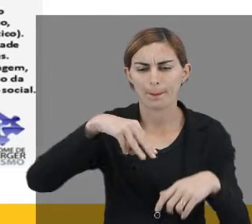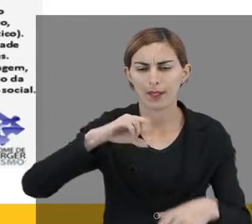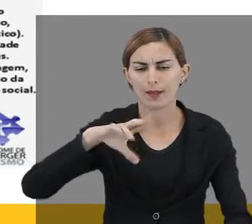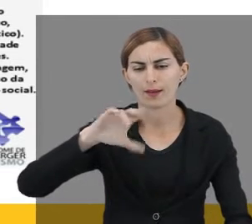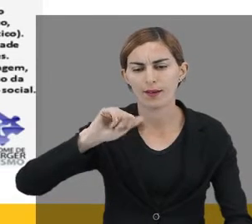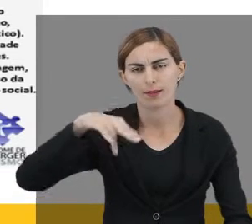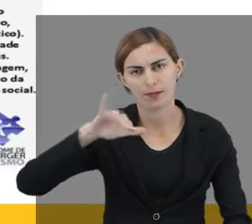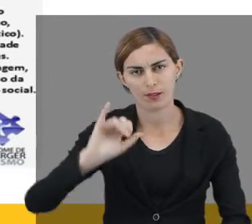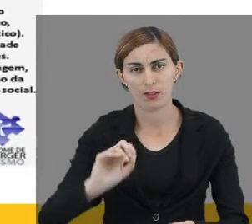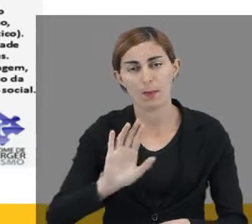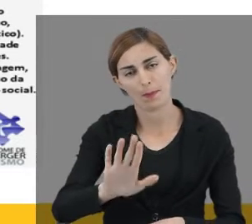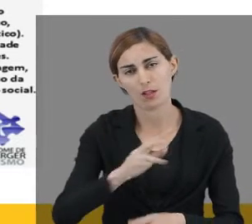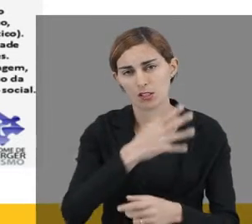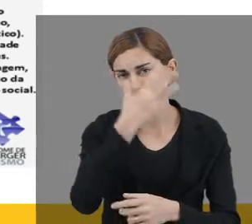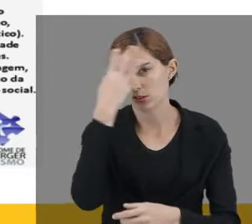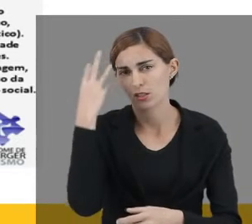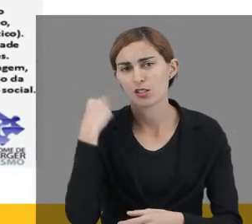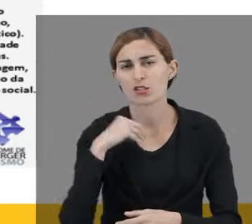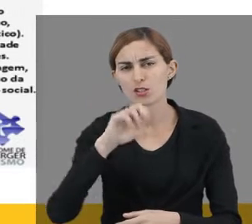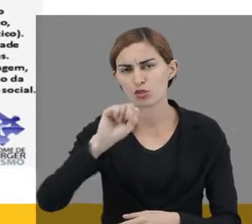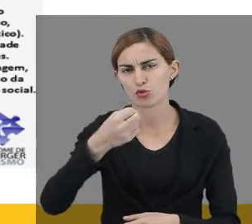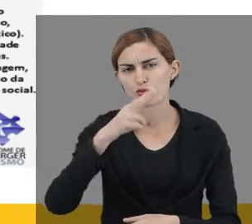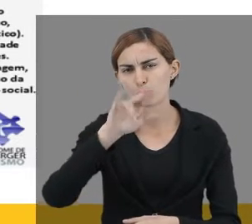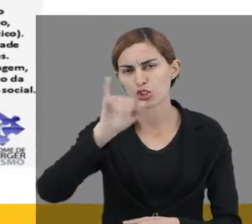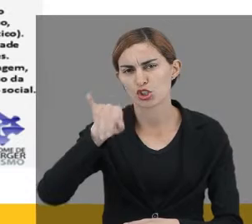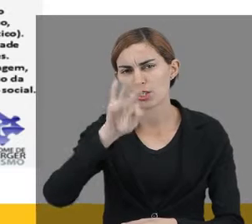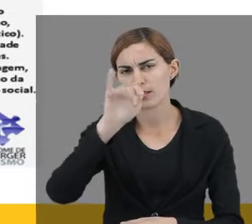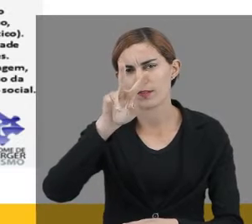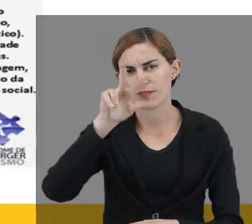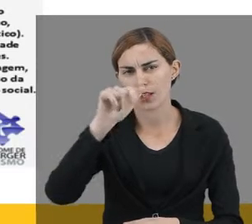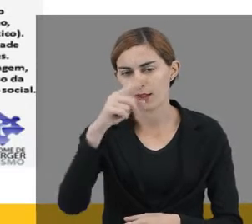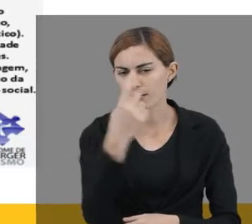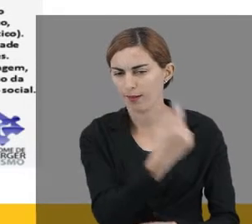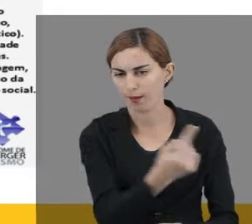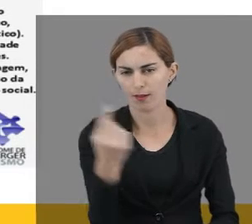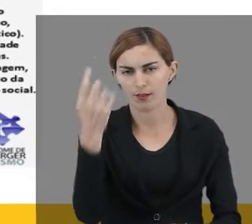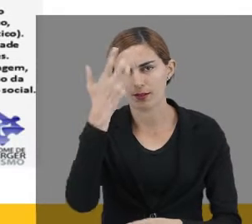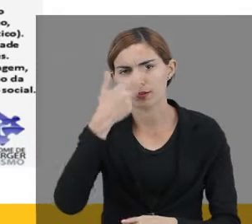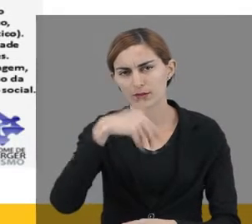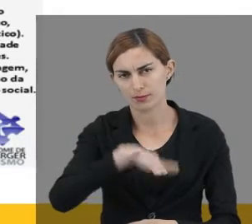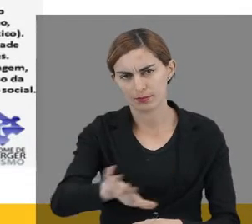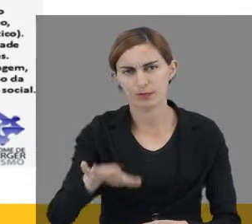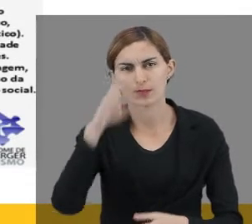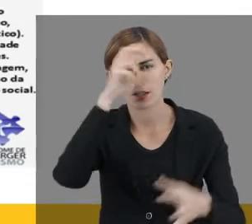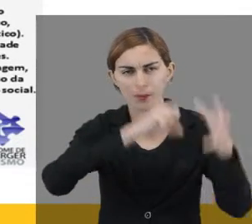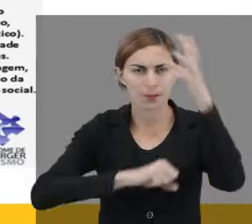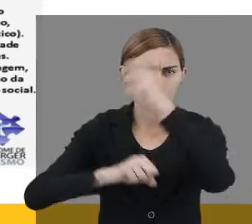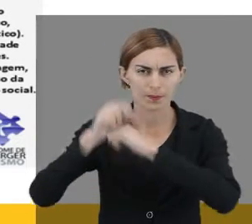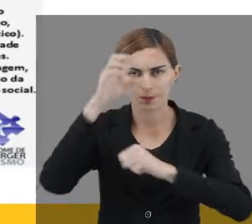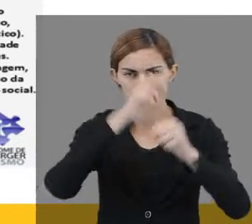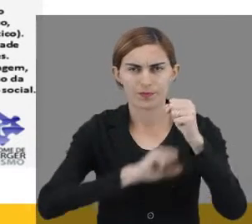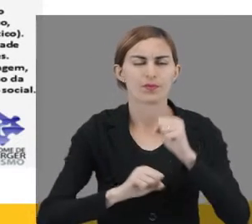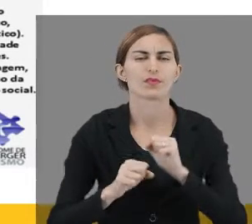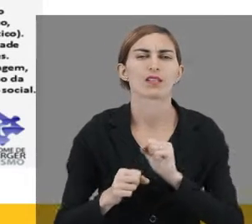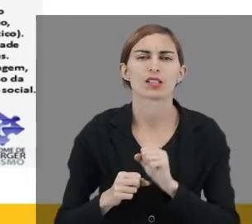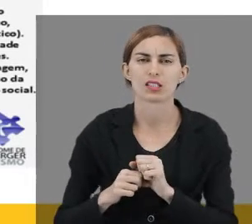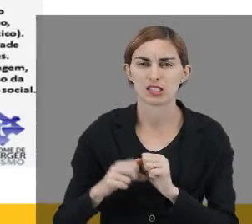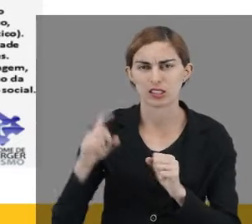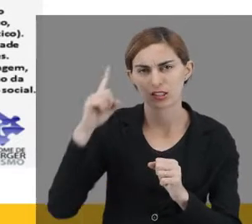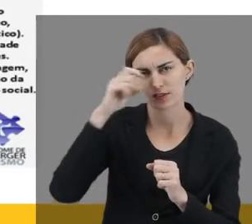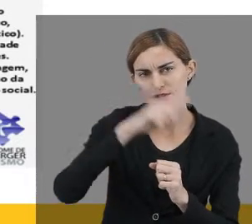Porém, nós não podemos esquecer a subjetividade de cada criança. E essa aprendizagem vai ficar